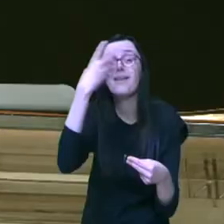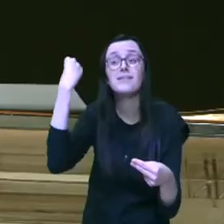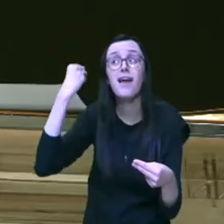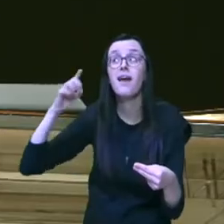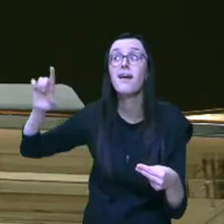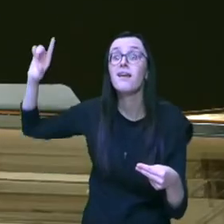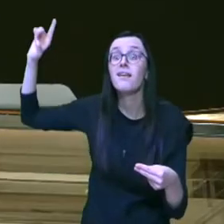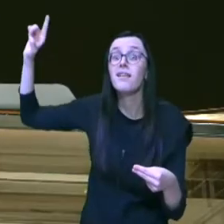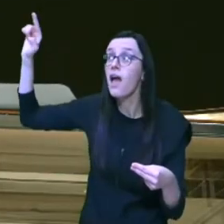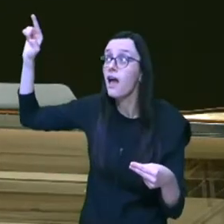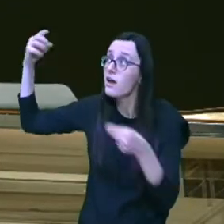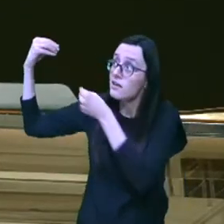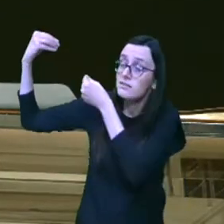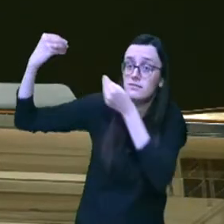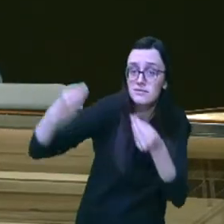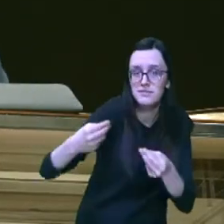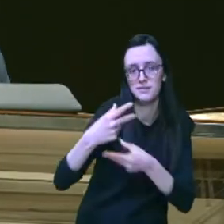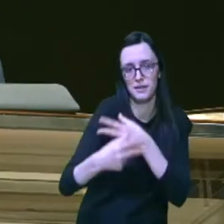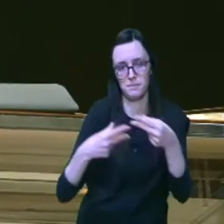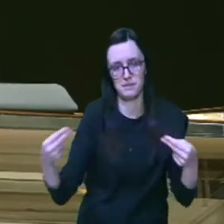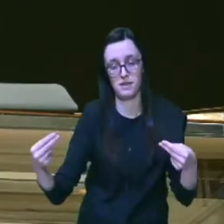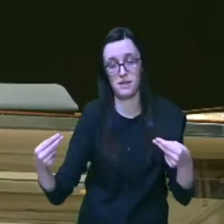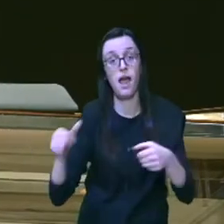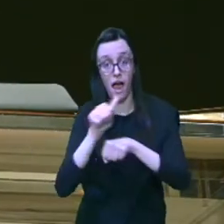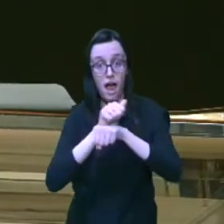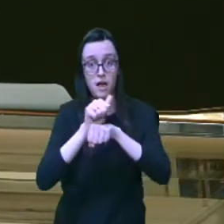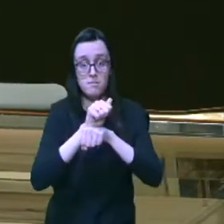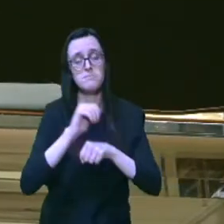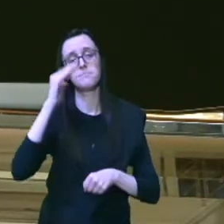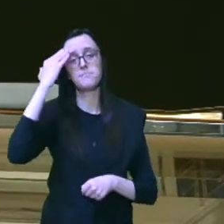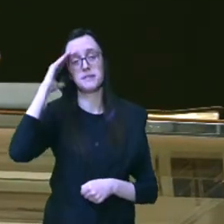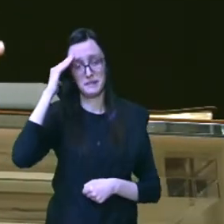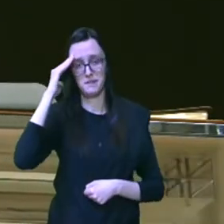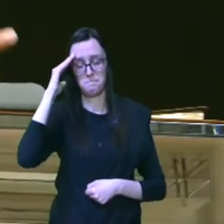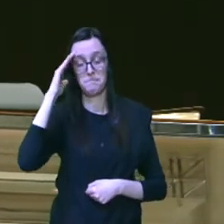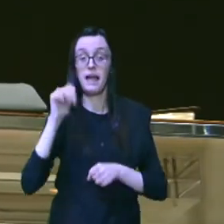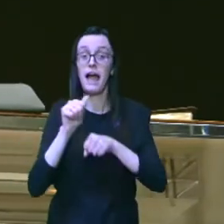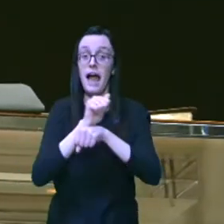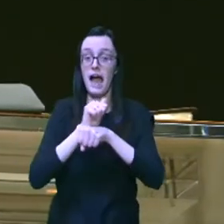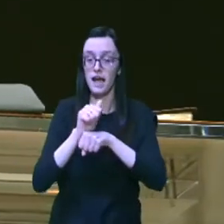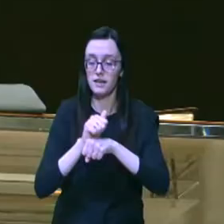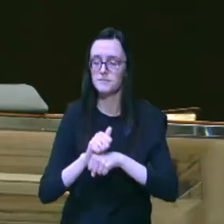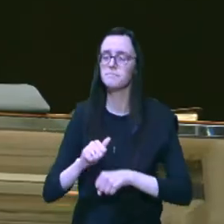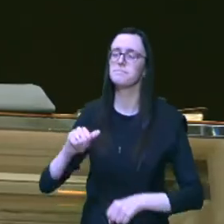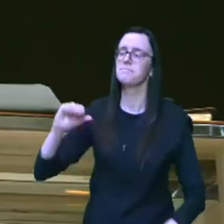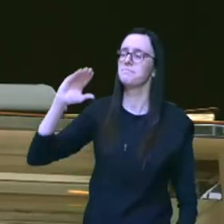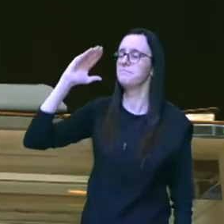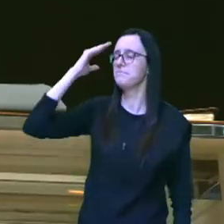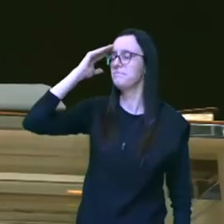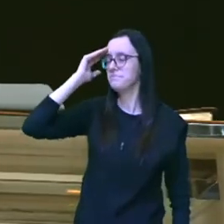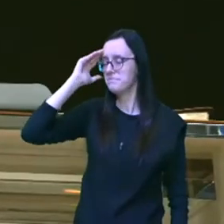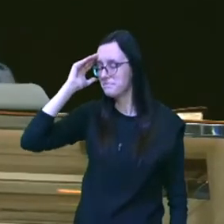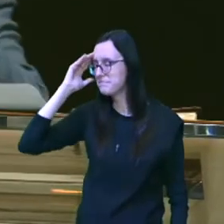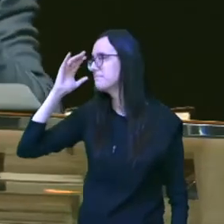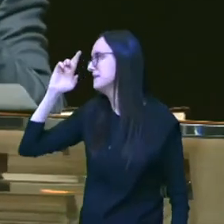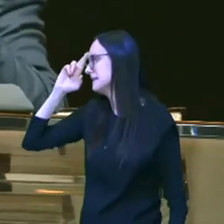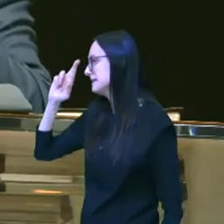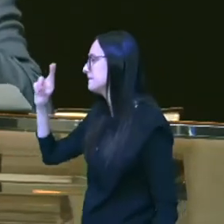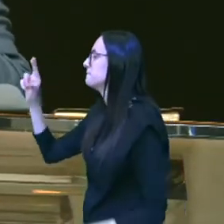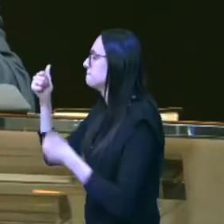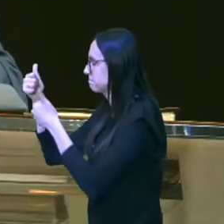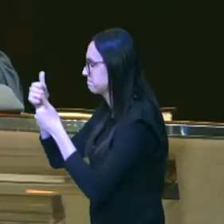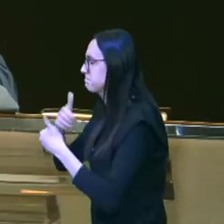abençoador Abraão entendeu isso e quando Abraão entendeu ele falou Senhor eu vou sim